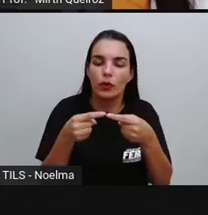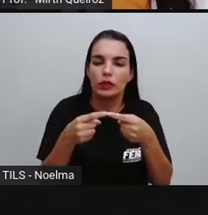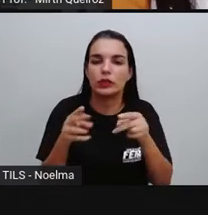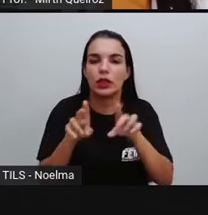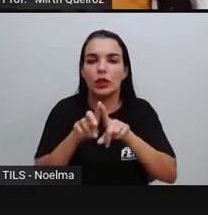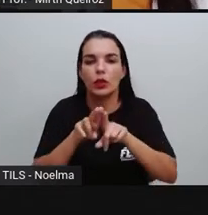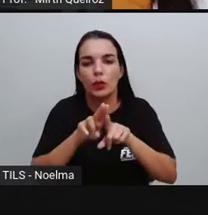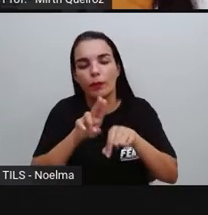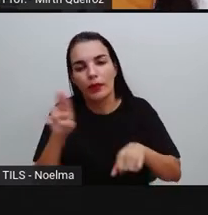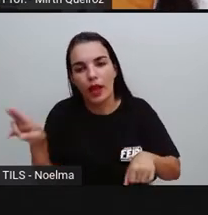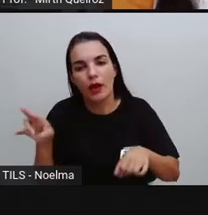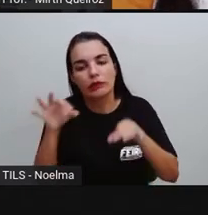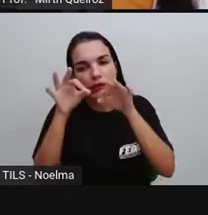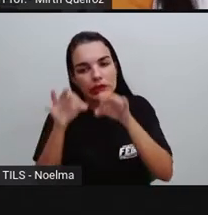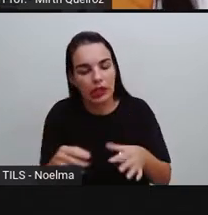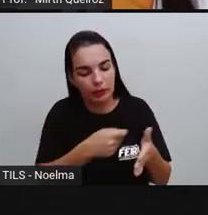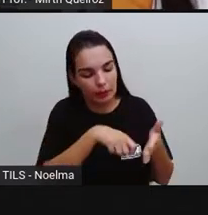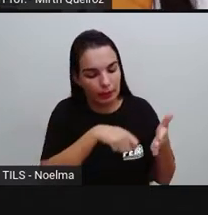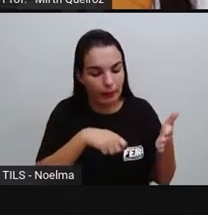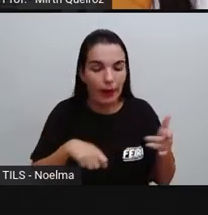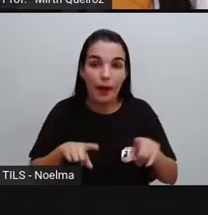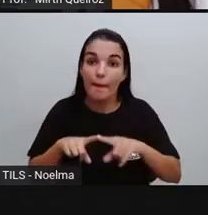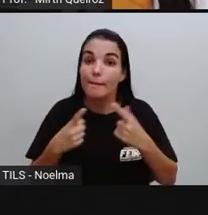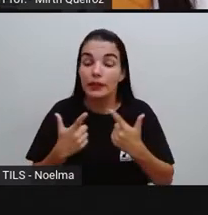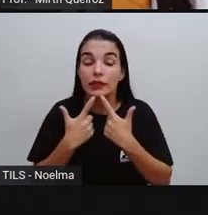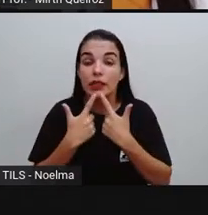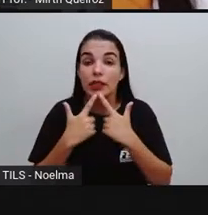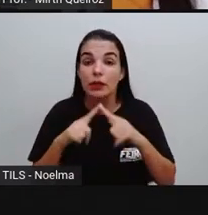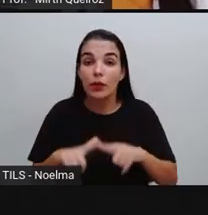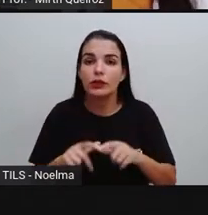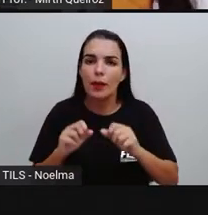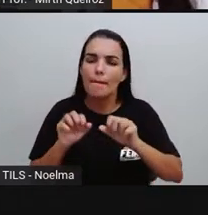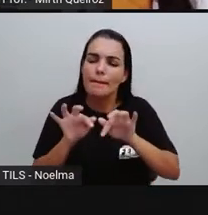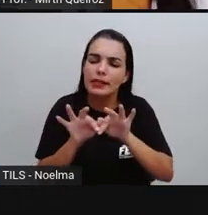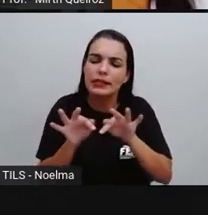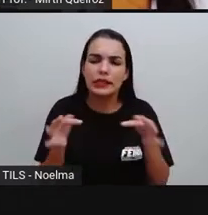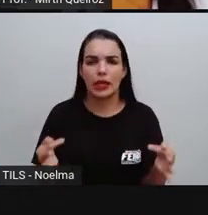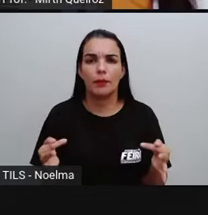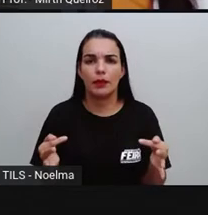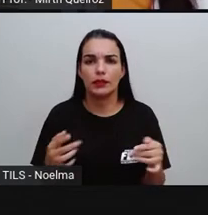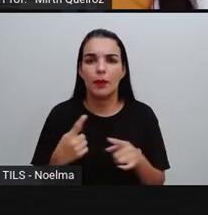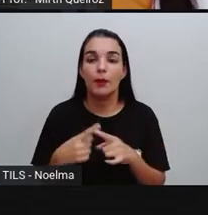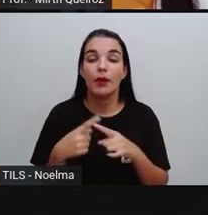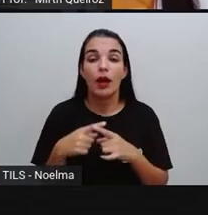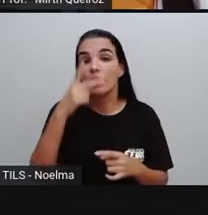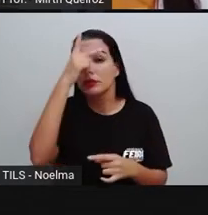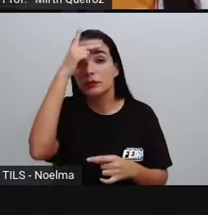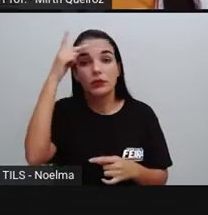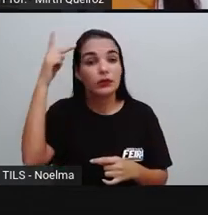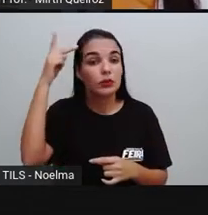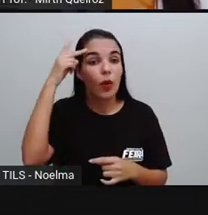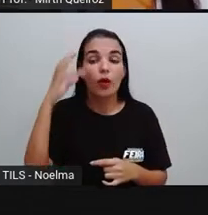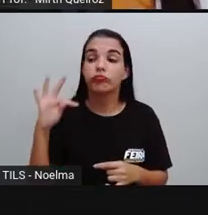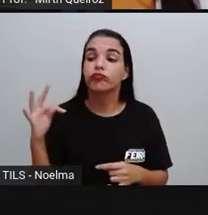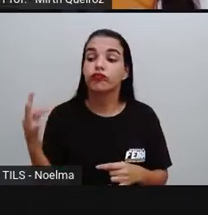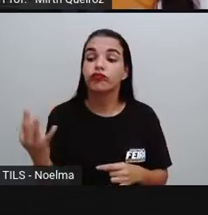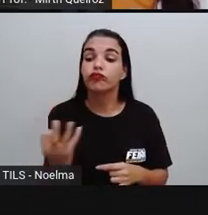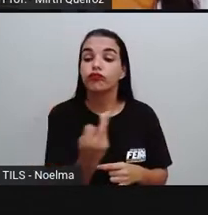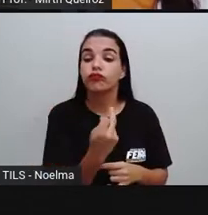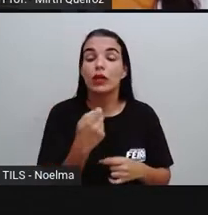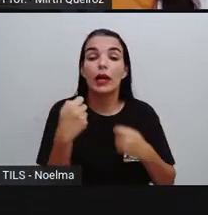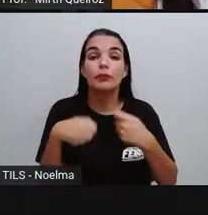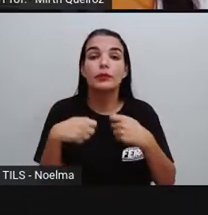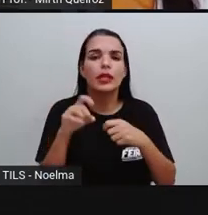correta. Porém, a linguagem deve ser mais simples. Por quê? Porque se é uma